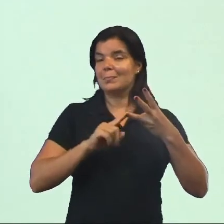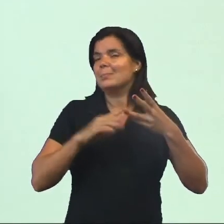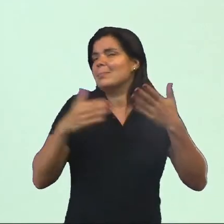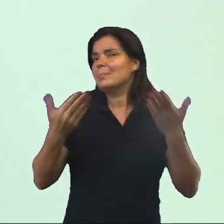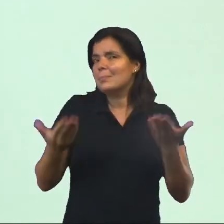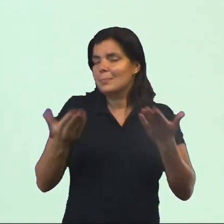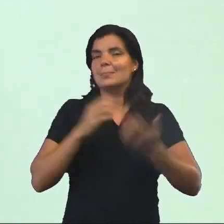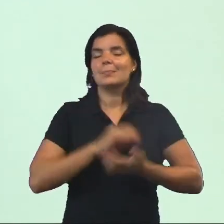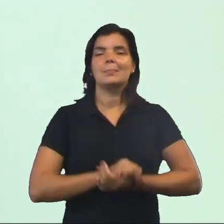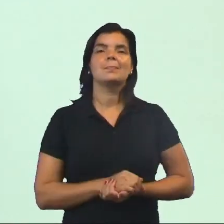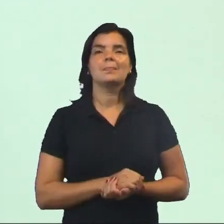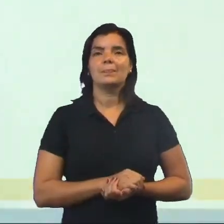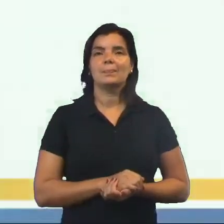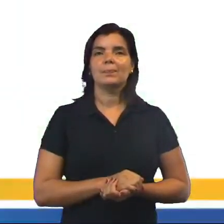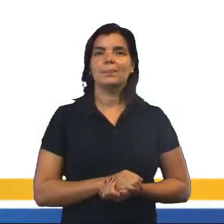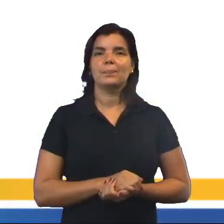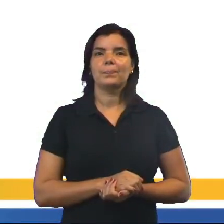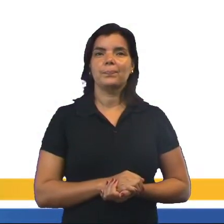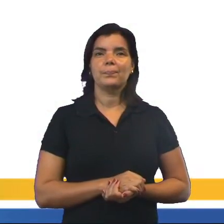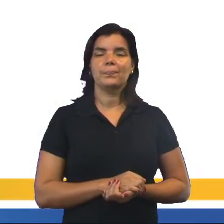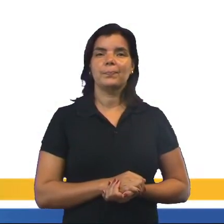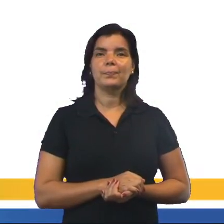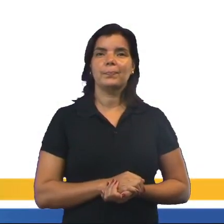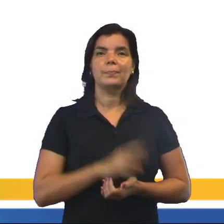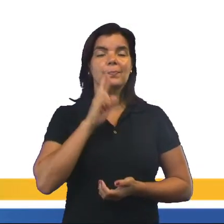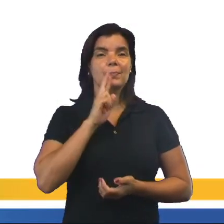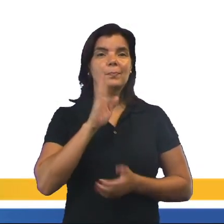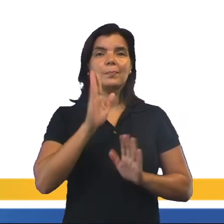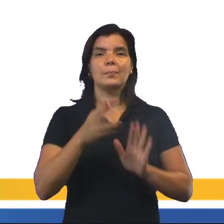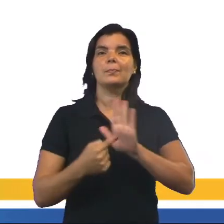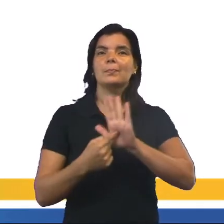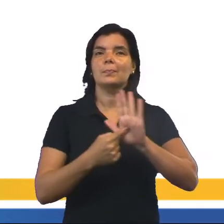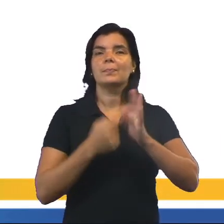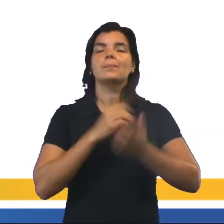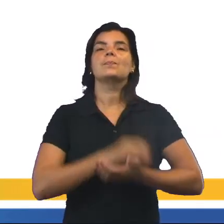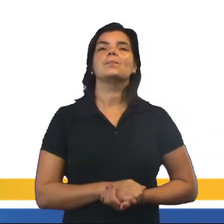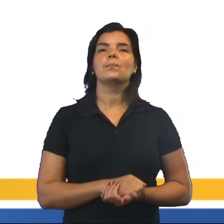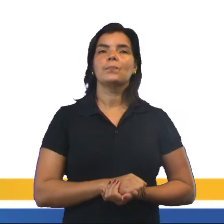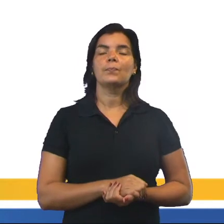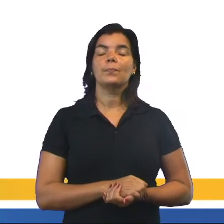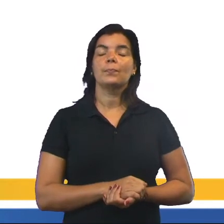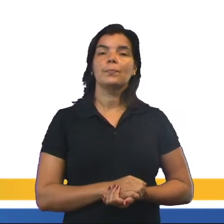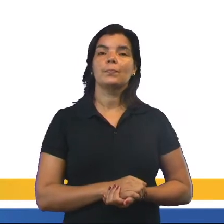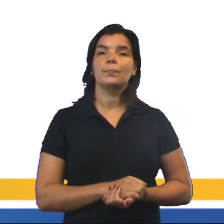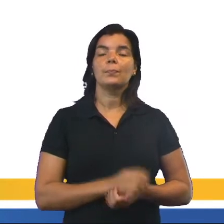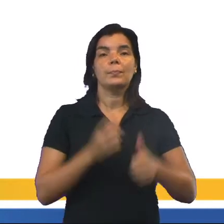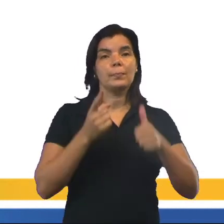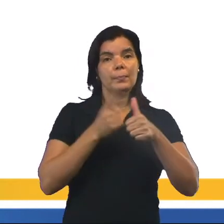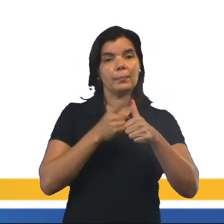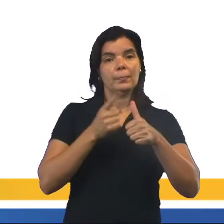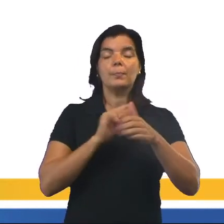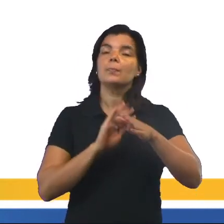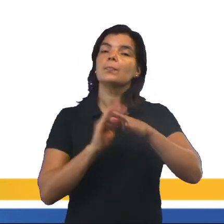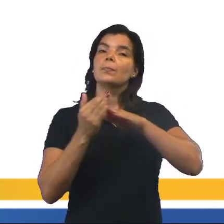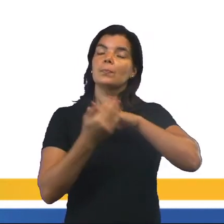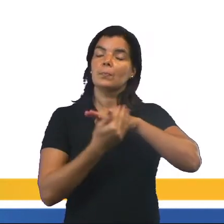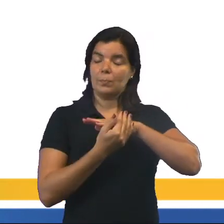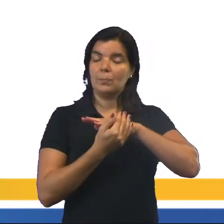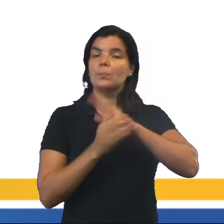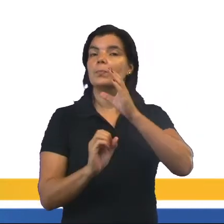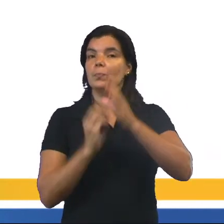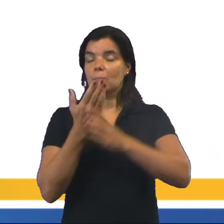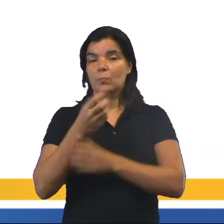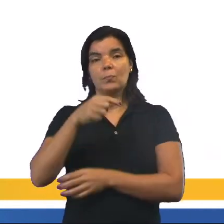fosforilação oxidativa? Vamos lá? Resposta lá na telinha. Então, gente, a resposta dá 1. Qual organela